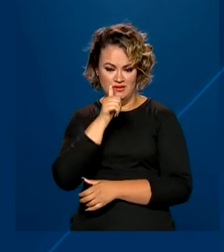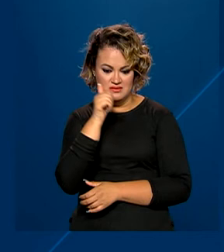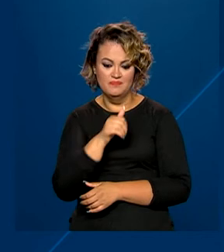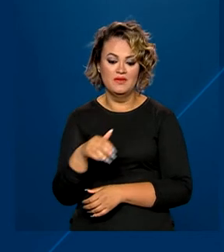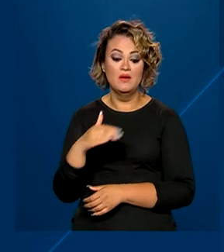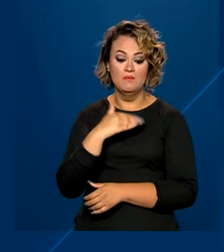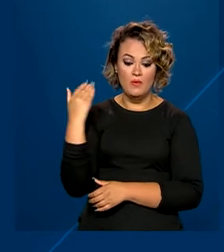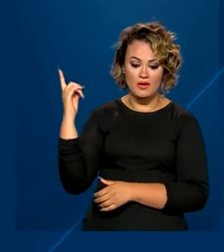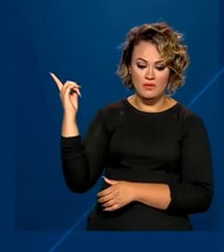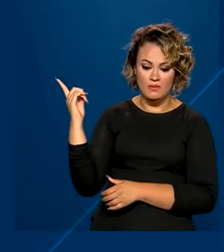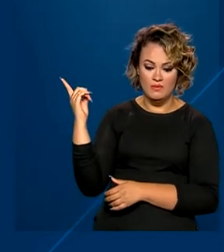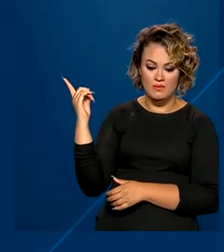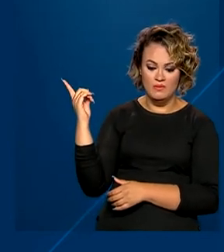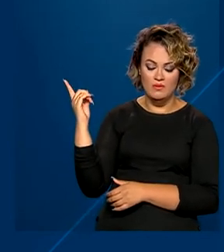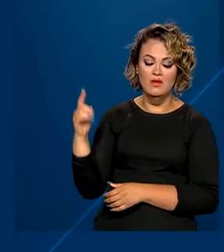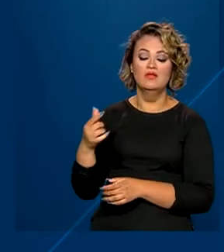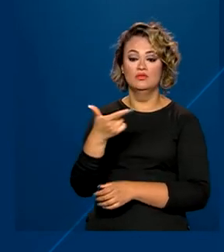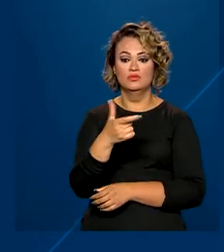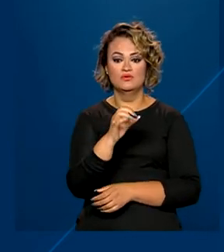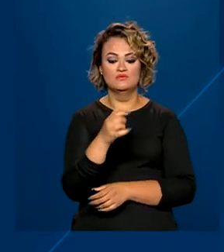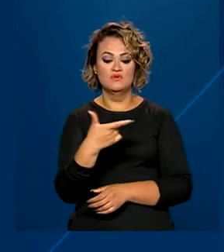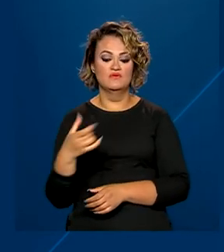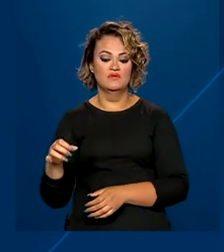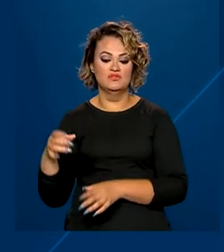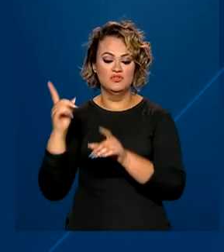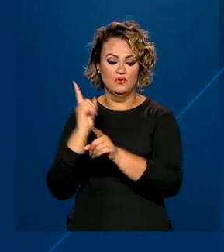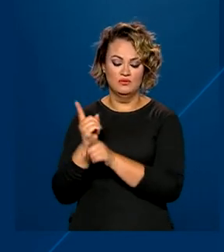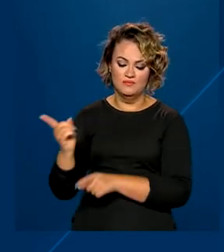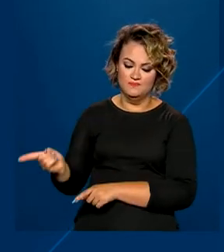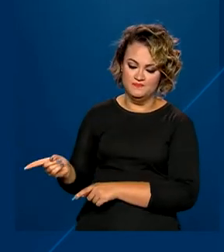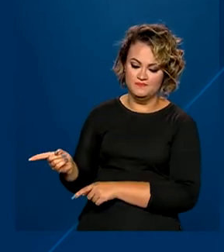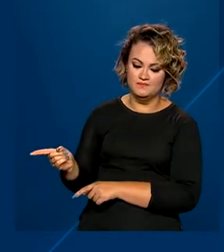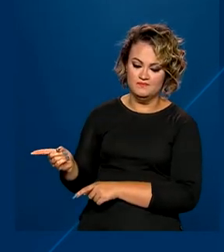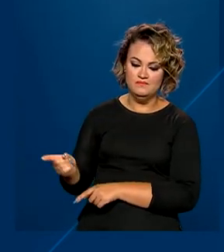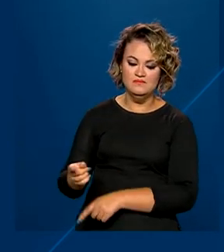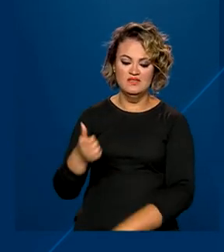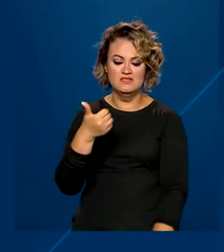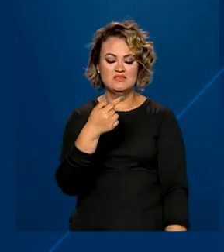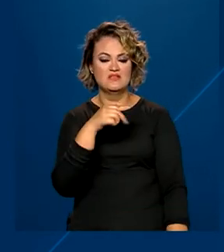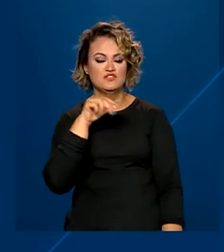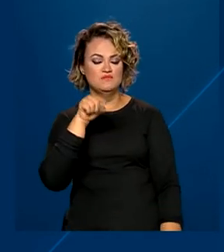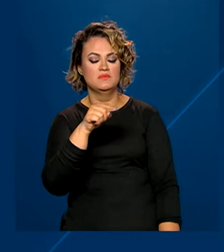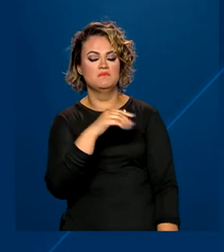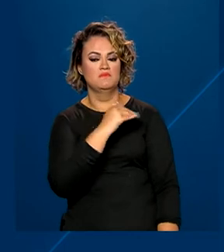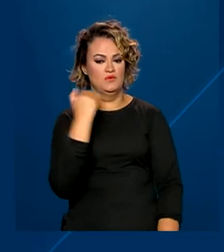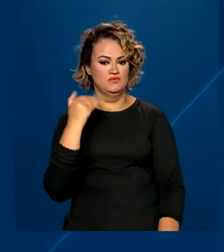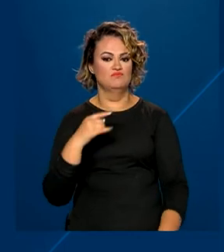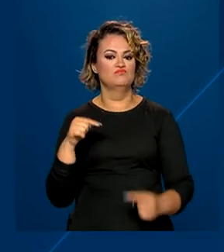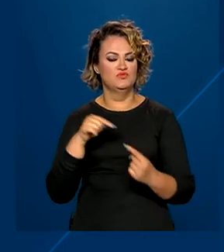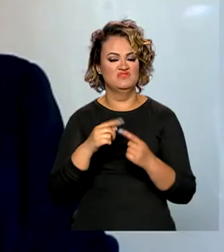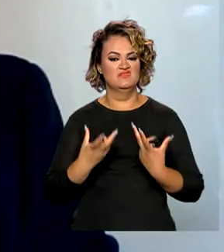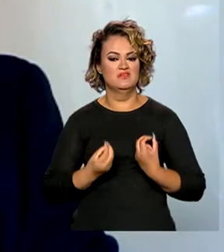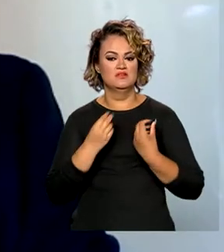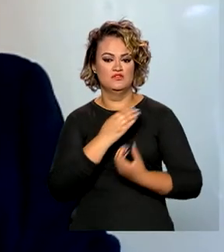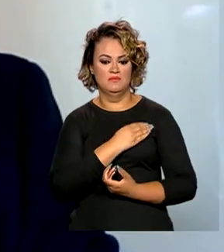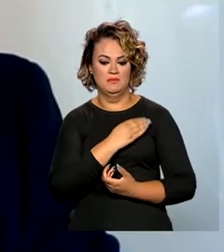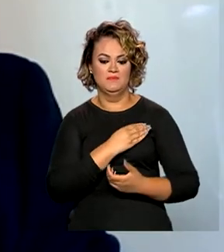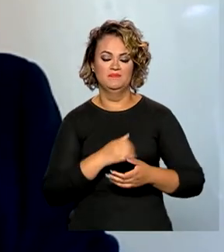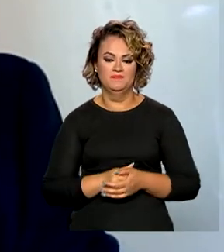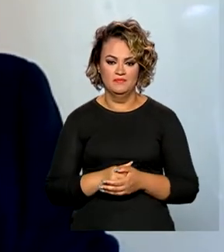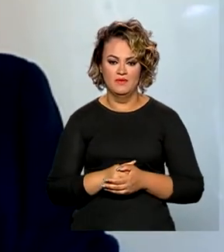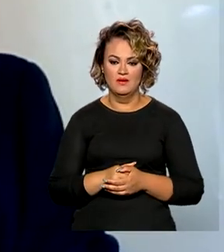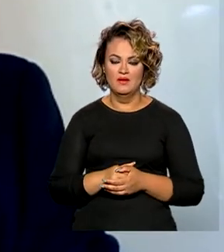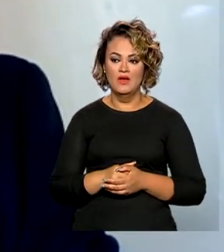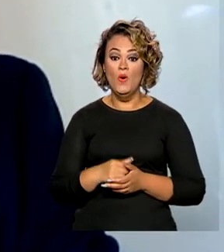mil. Só em 2020, foram registradas 17.800 mortes por câncer de mama no país. Para cada